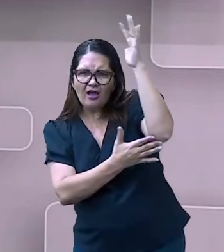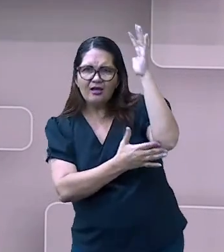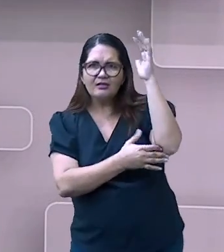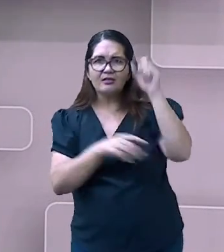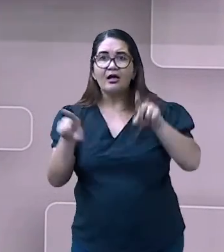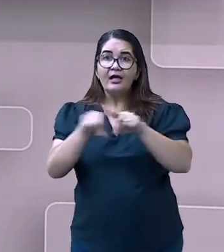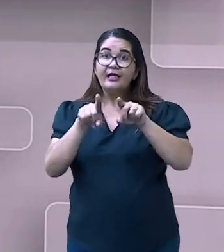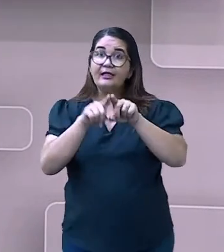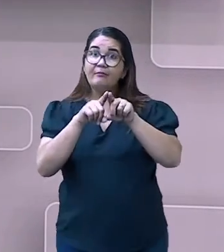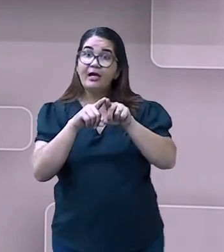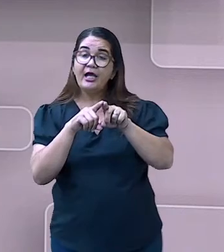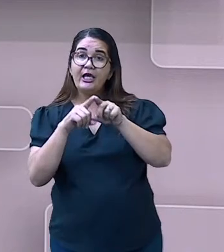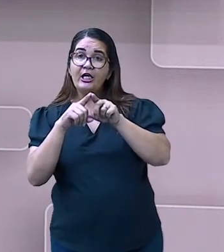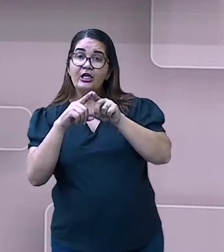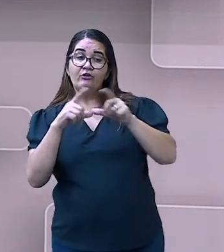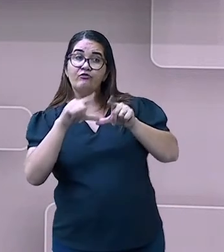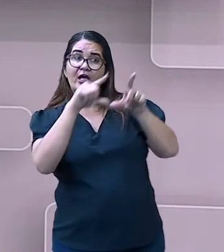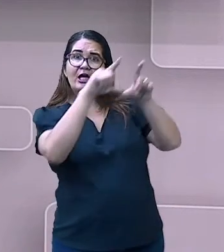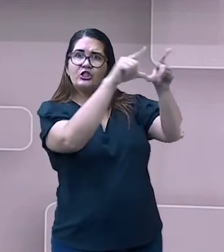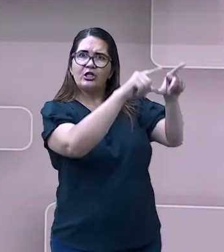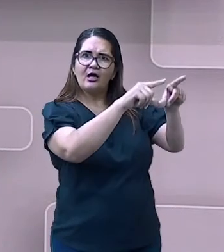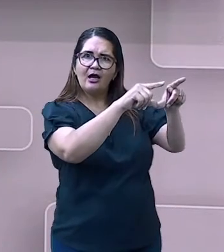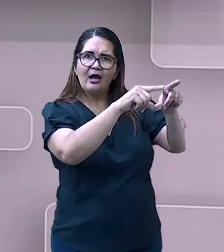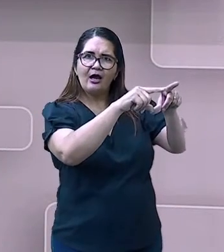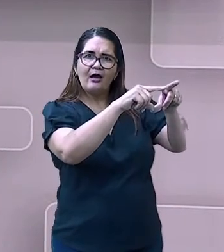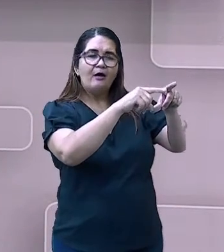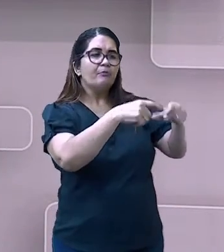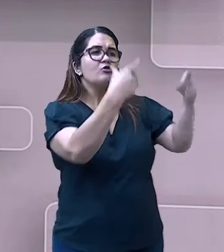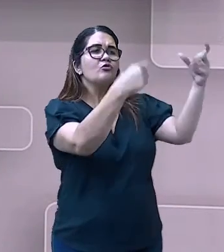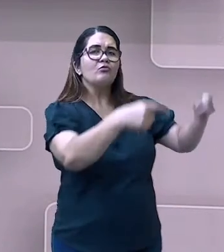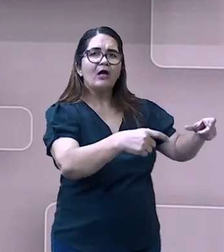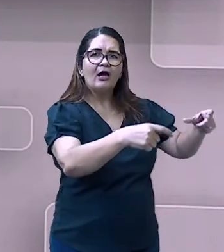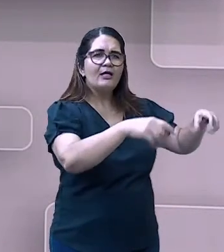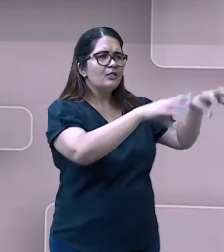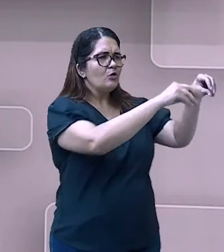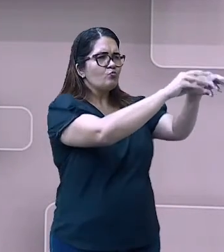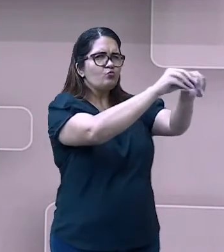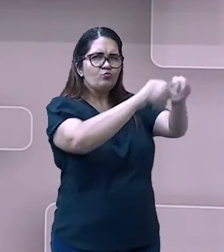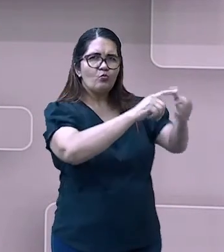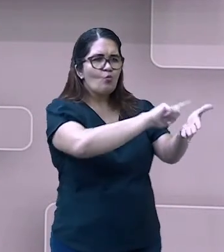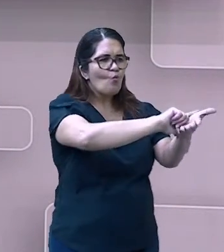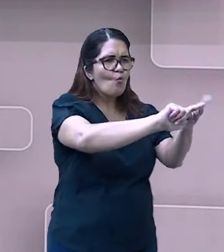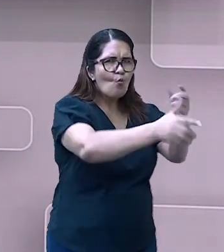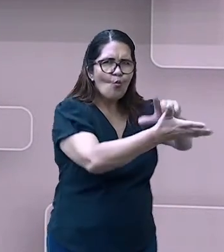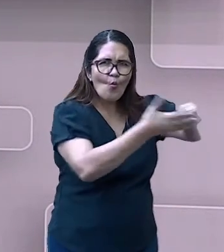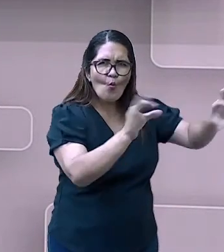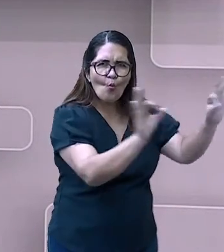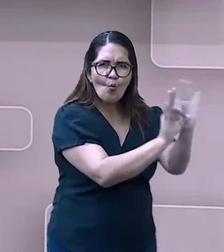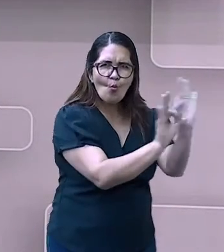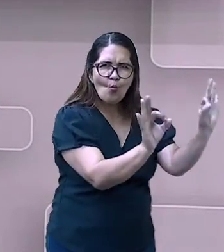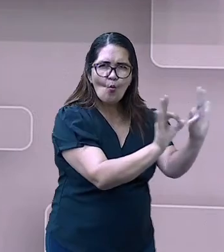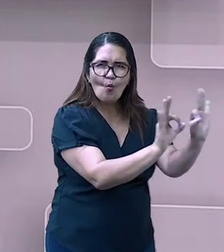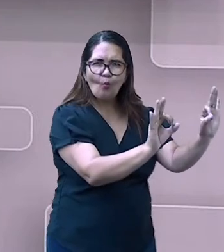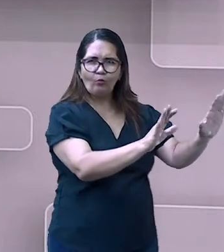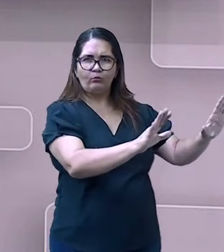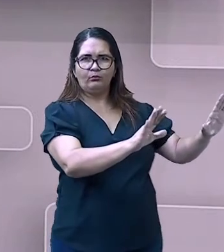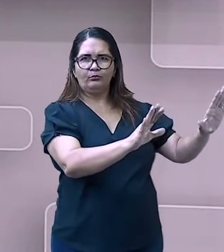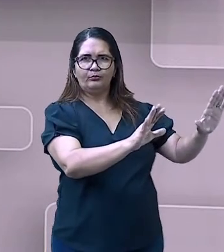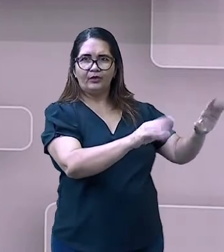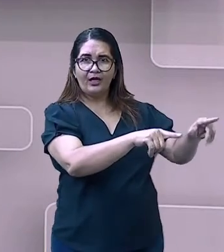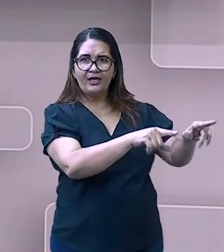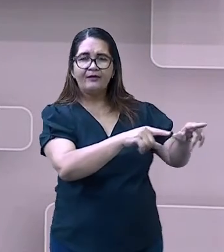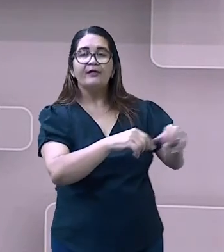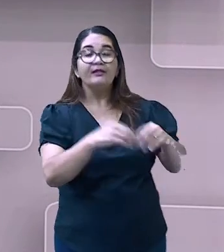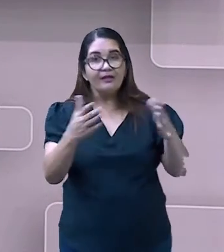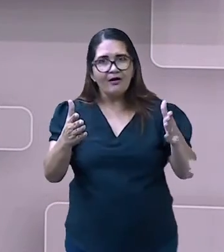grande, só composta por areia. Então, você não tem muita referência. Lembra que eu falei? Quando você está numa cidade, você tem